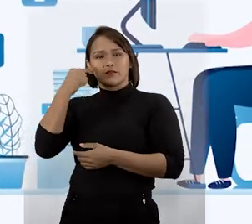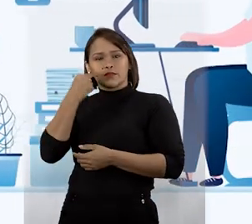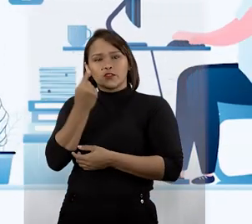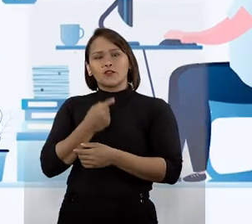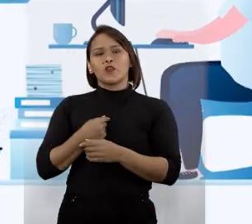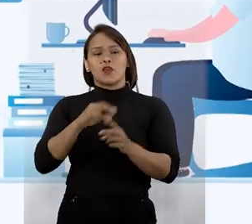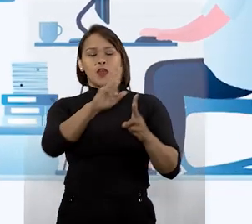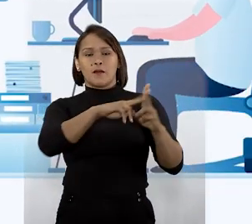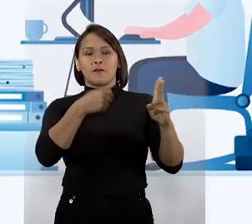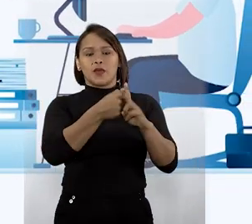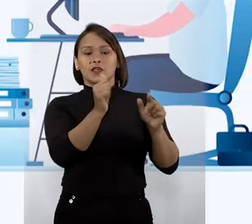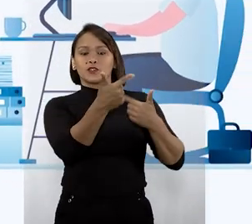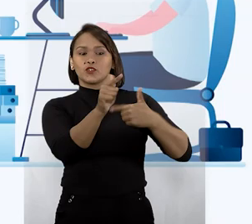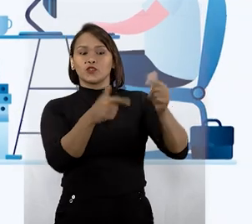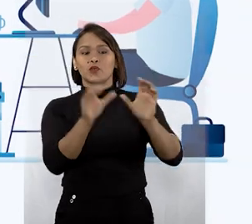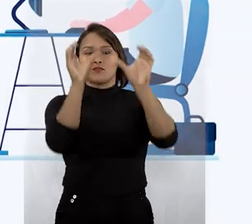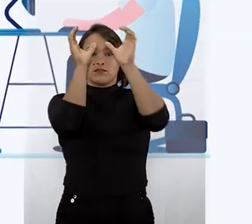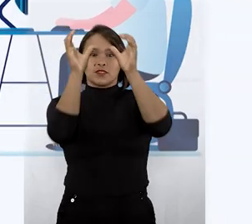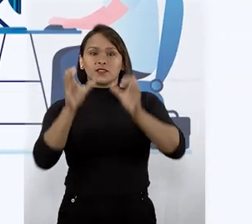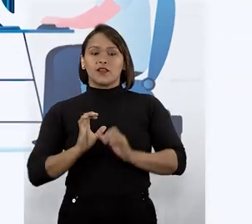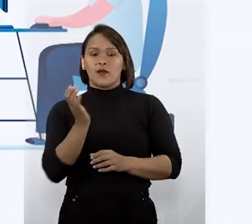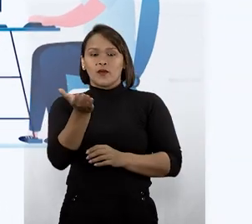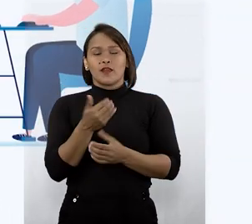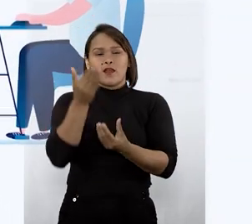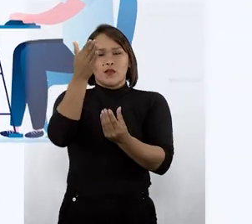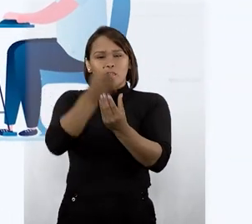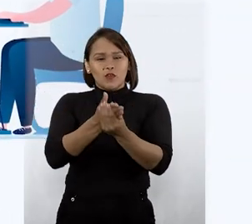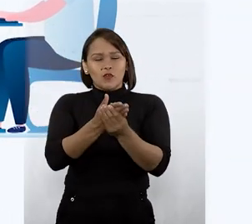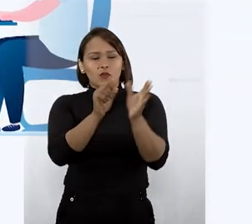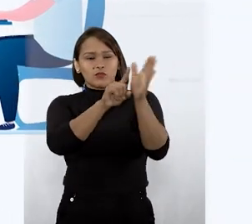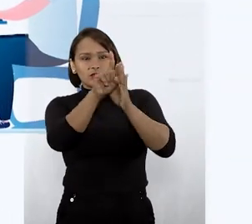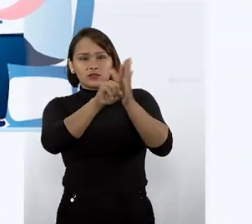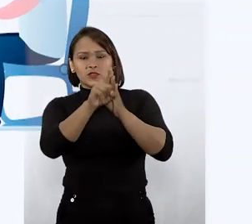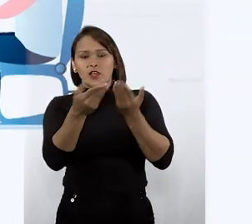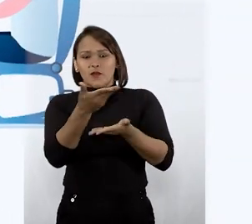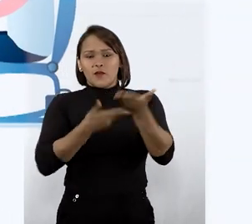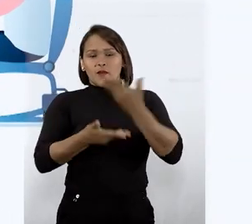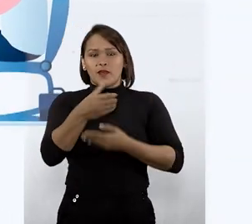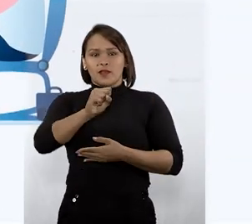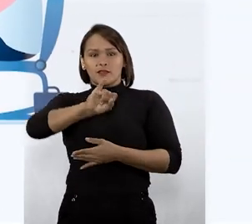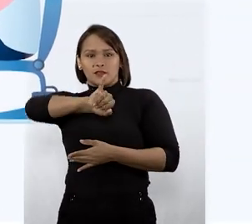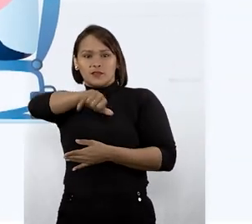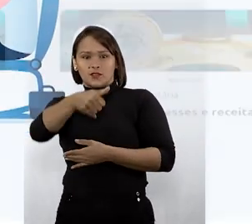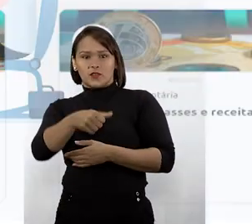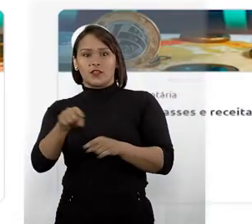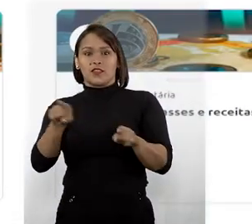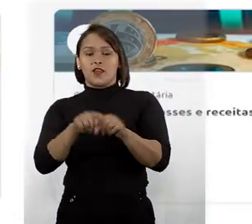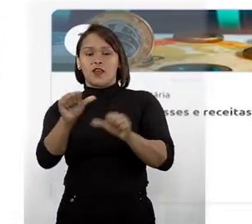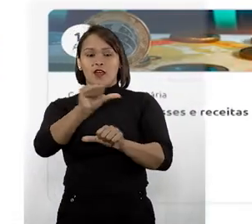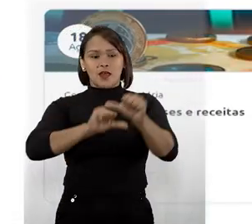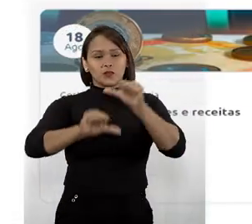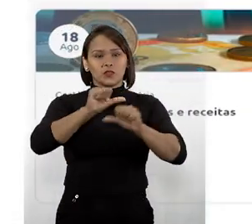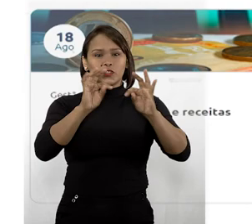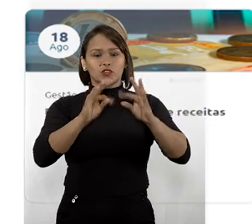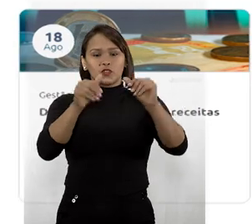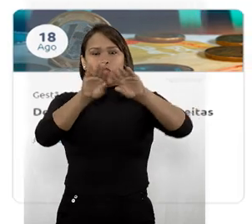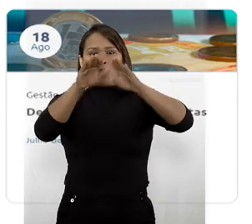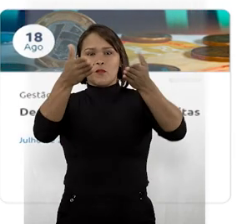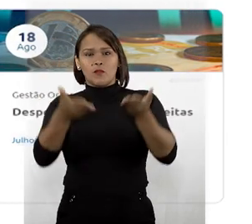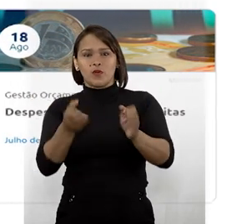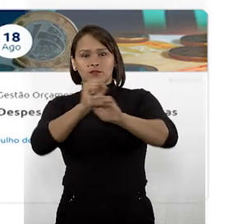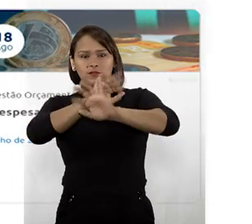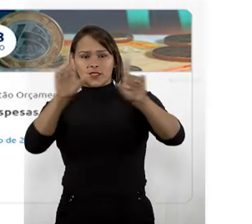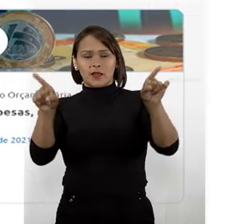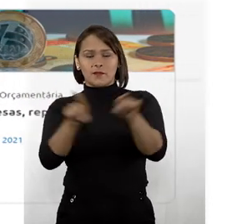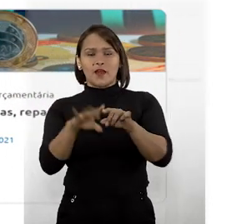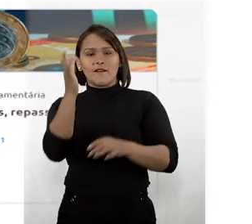advogados, partes e outros cidadãos interessados nos processos em trâmite no STJ. A remodelação do Portal